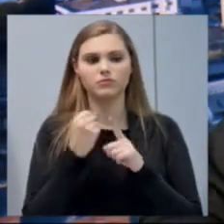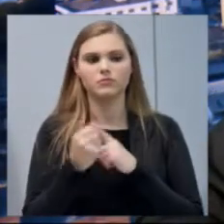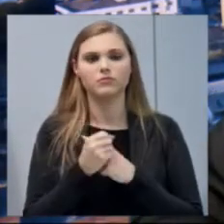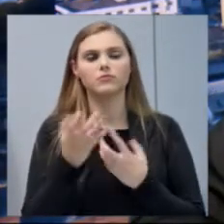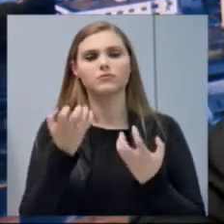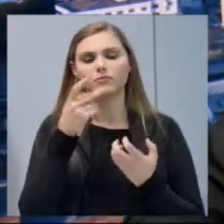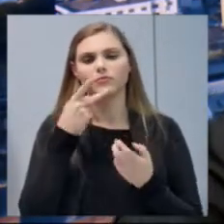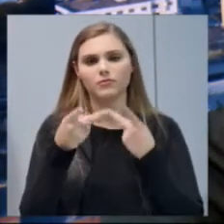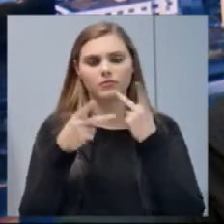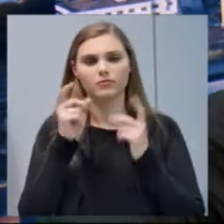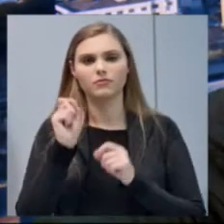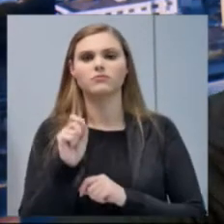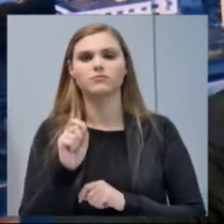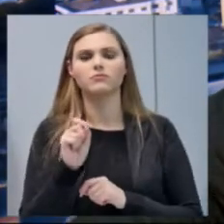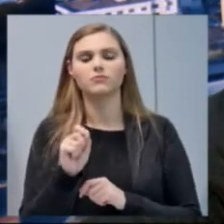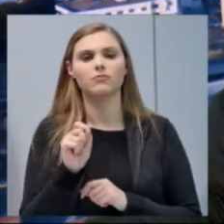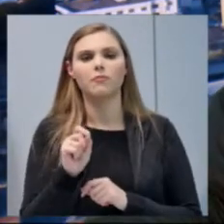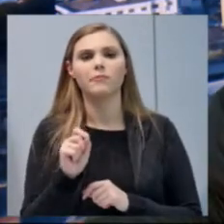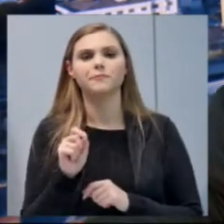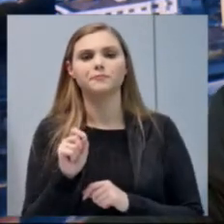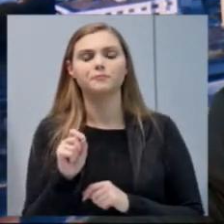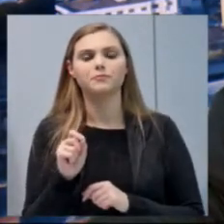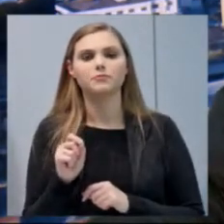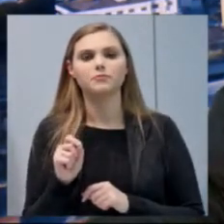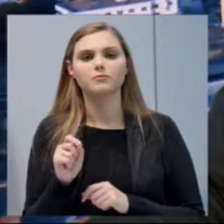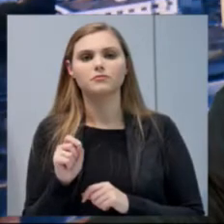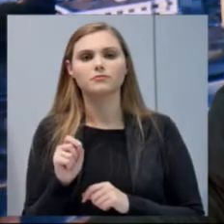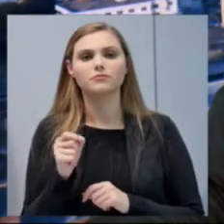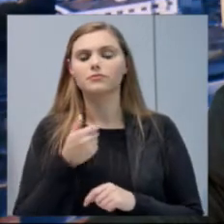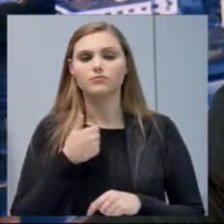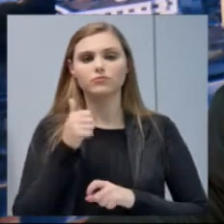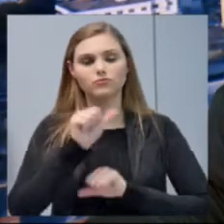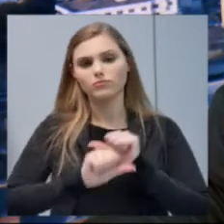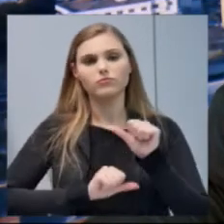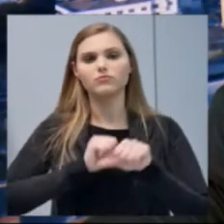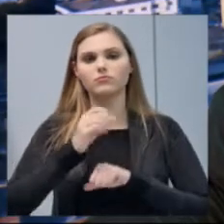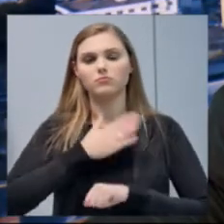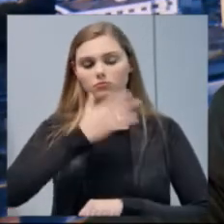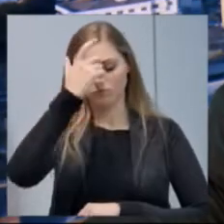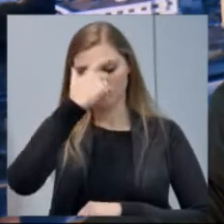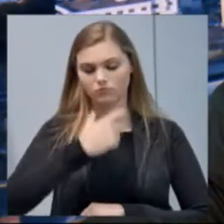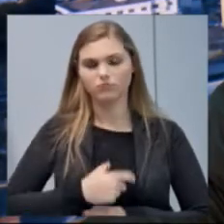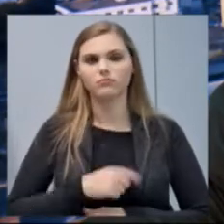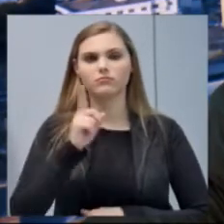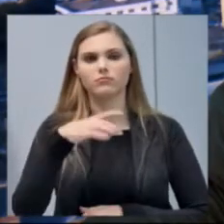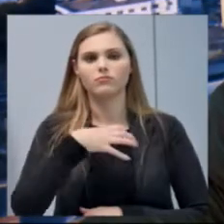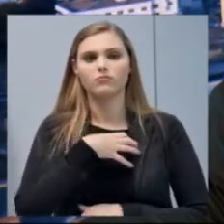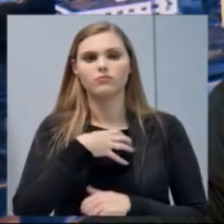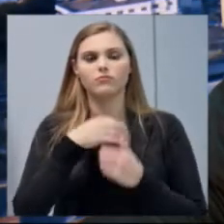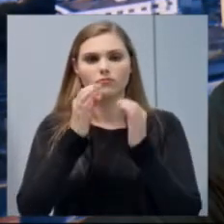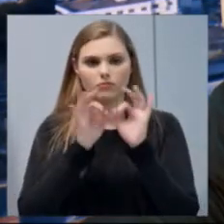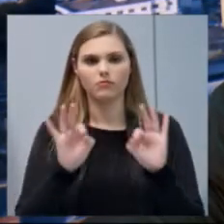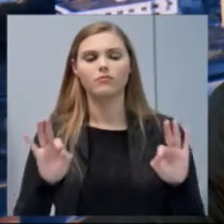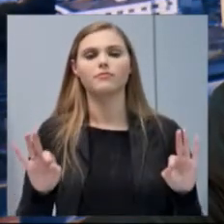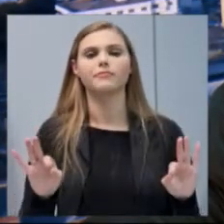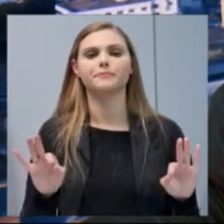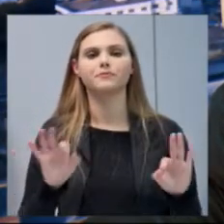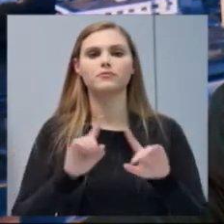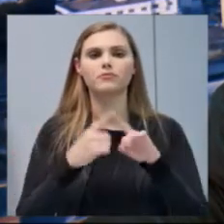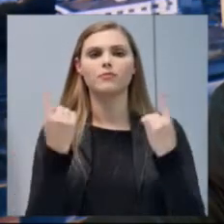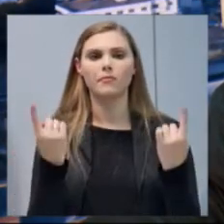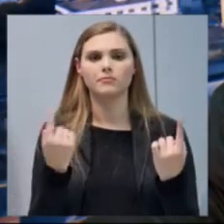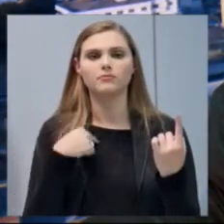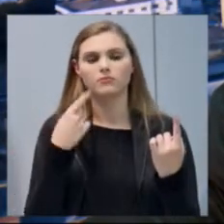dizer que, mais uma vez, que não vou mudar minha postura, é o meu jeito simples, mas